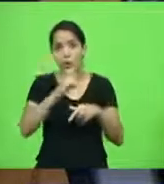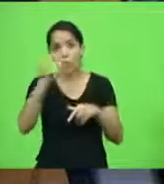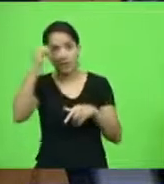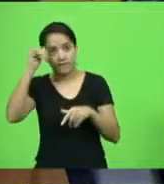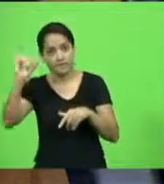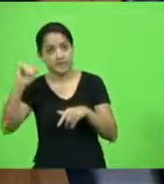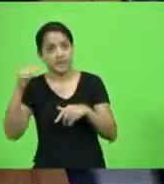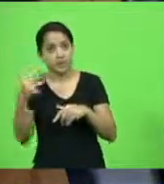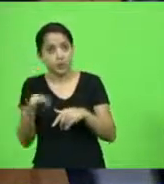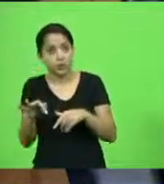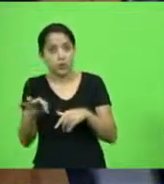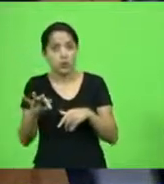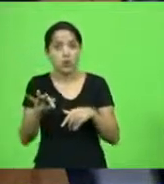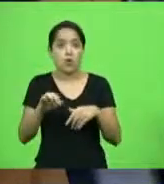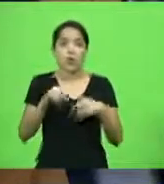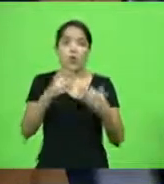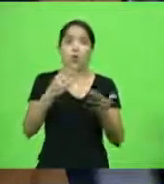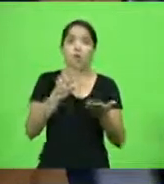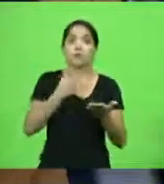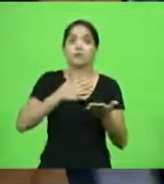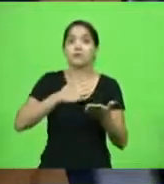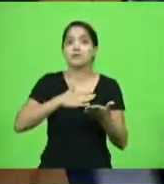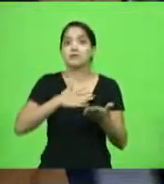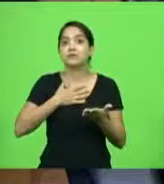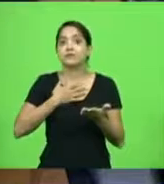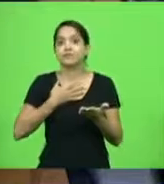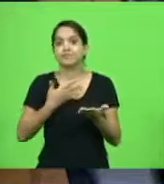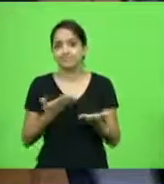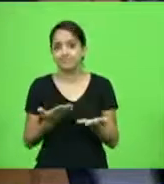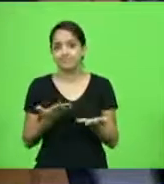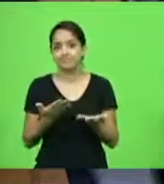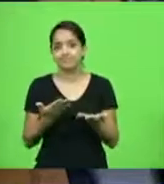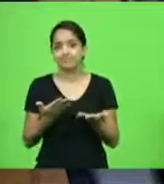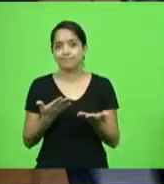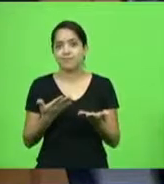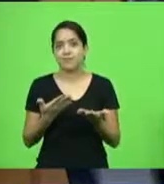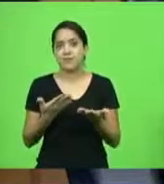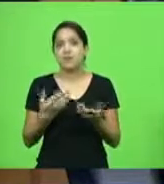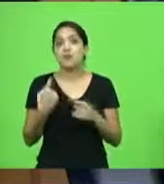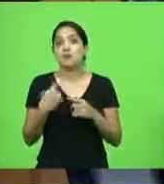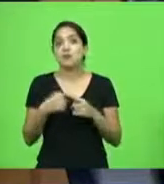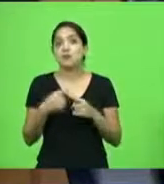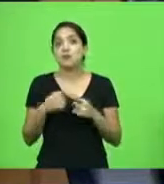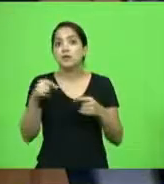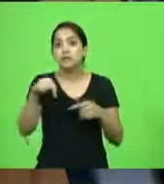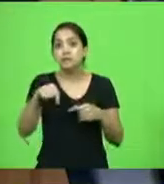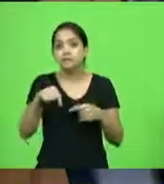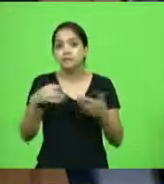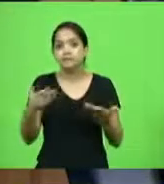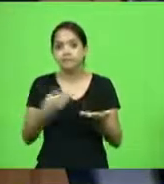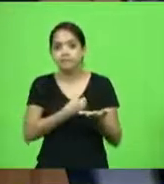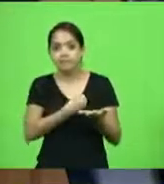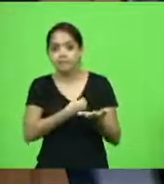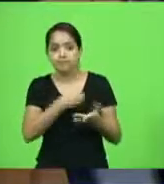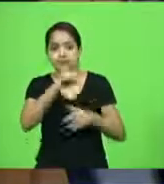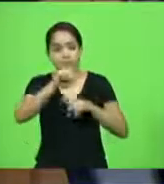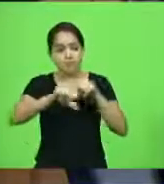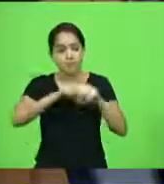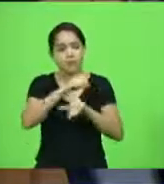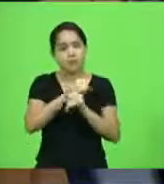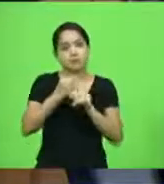ou buscando prazer. É assim que funciona. Por que que nós estamos aqui? Porque nós queremos transformar a sociedade,